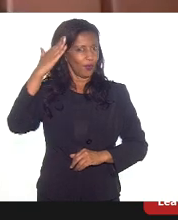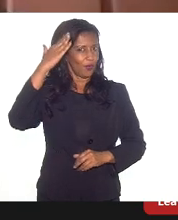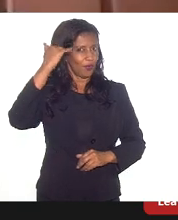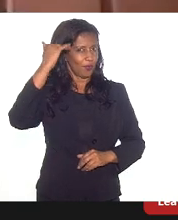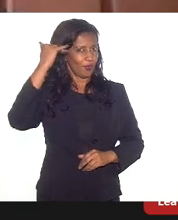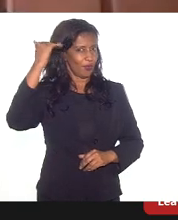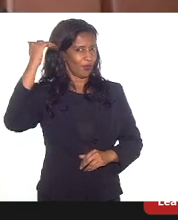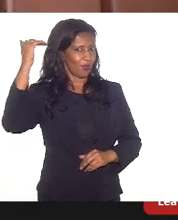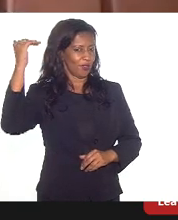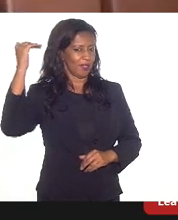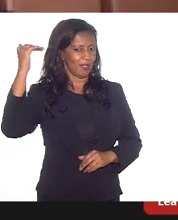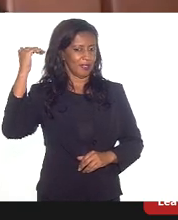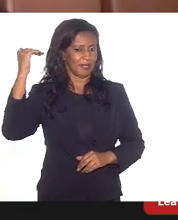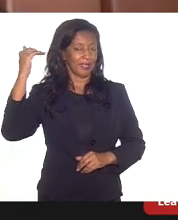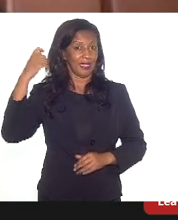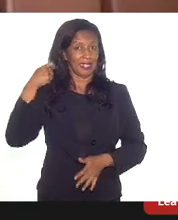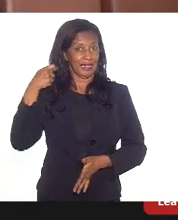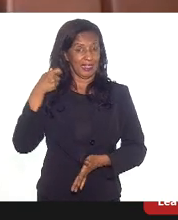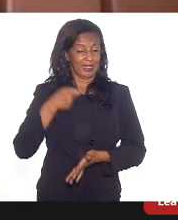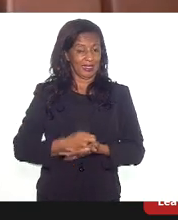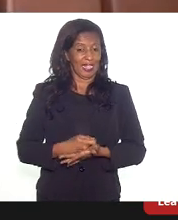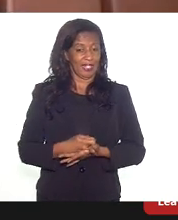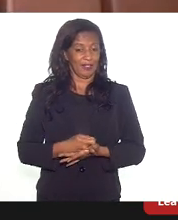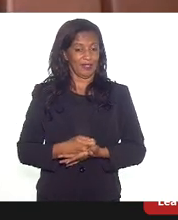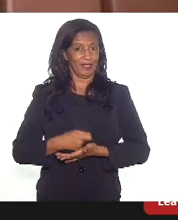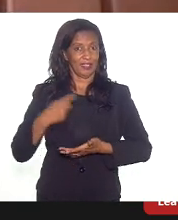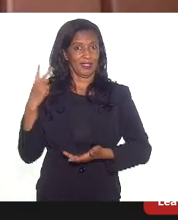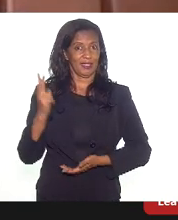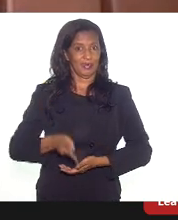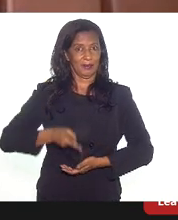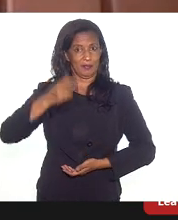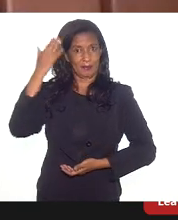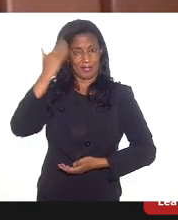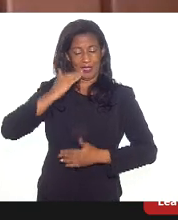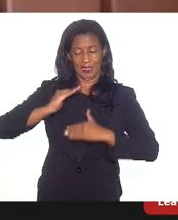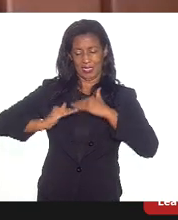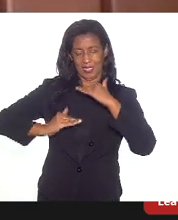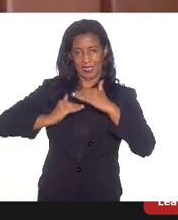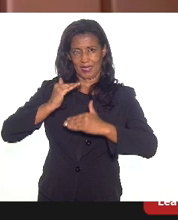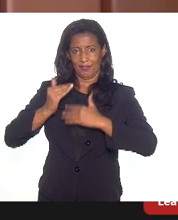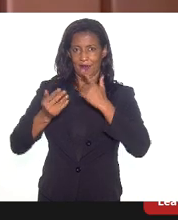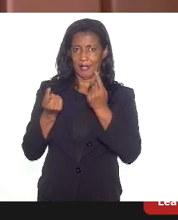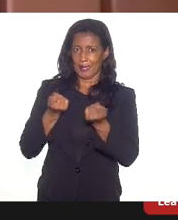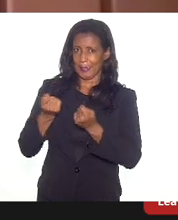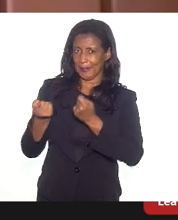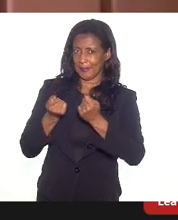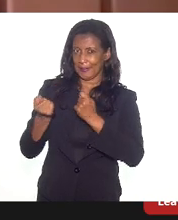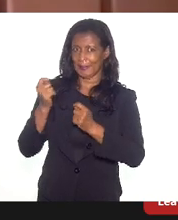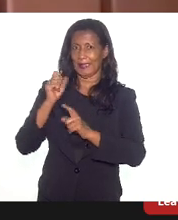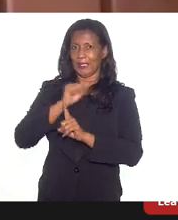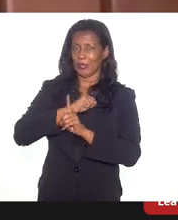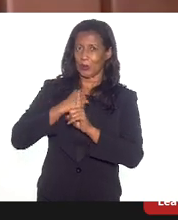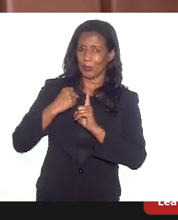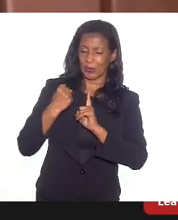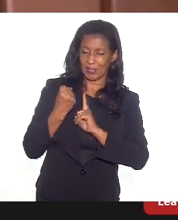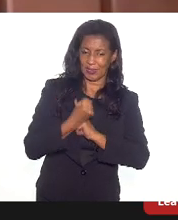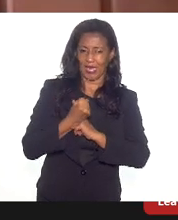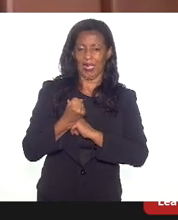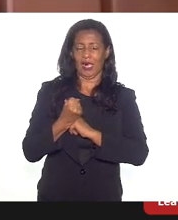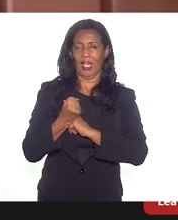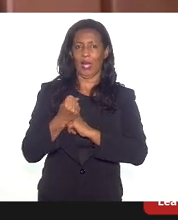e que deve estar sempre presente, desenvolvimento econômico, social, integrado,